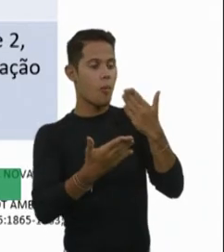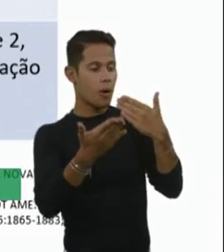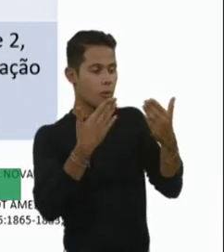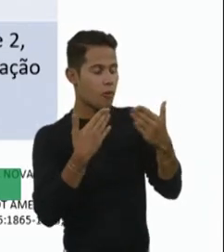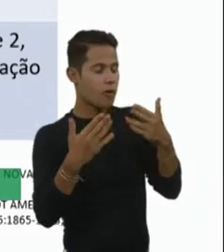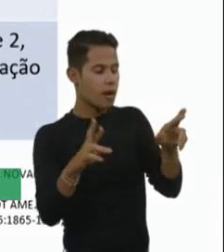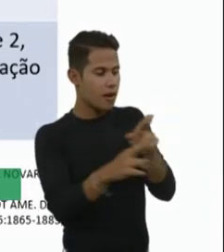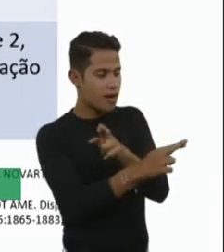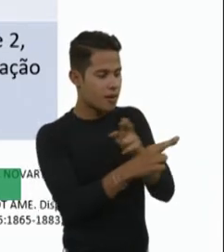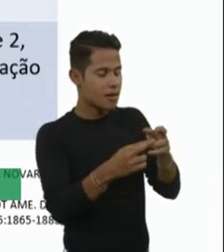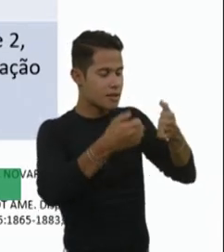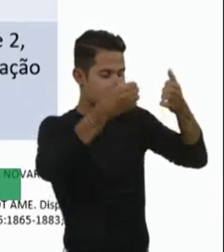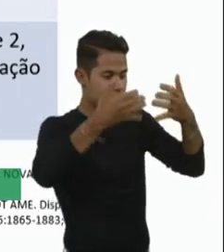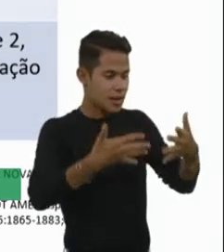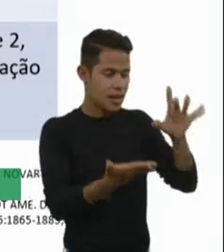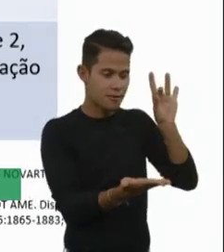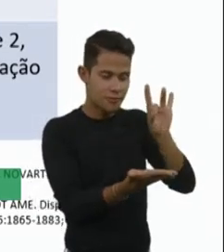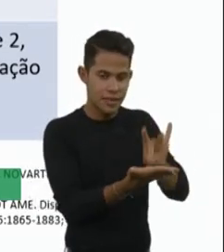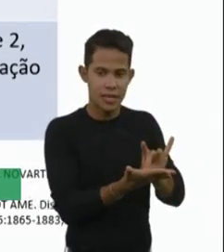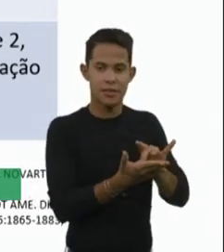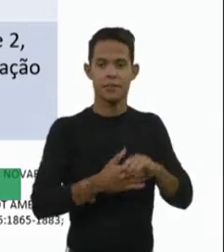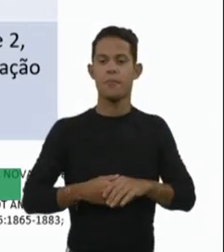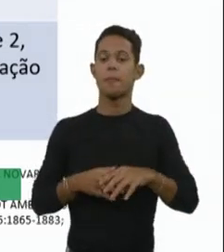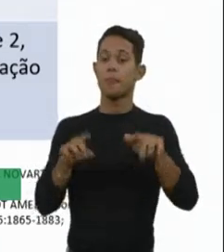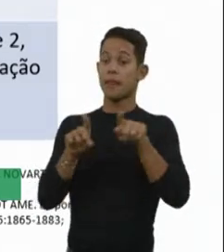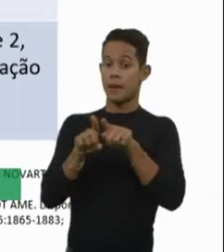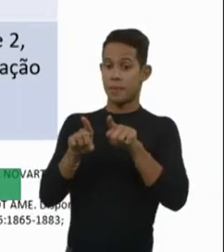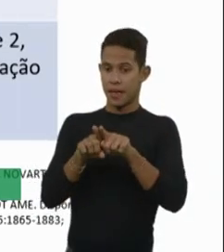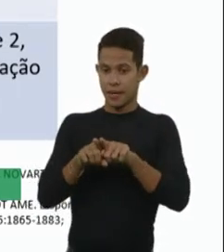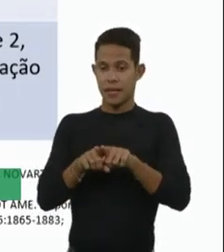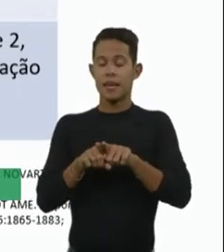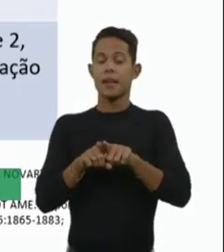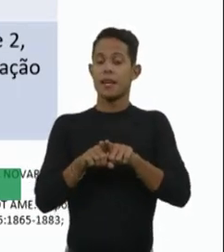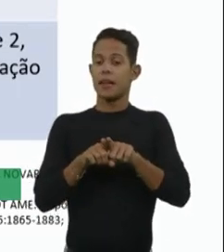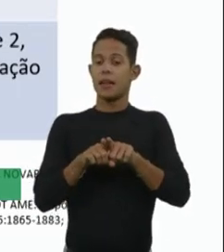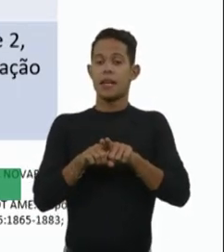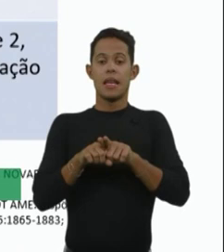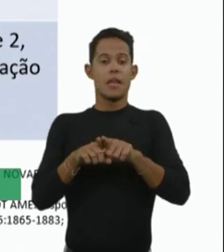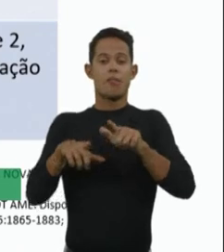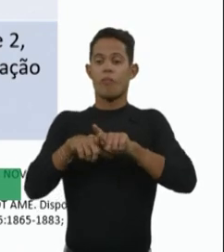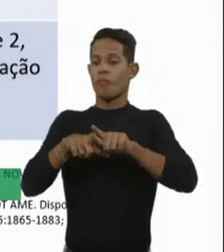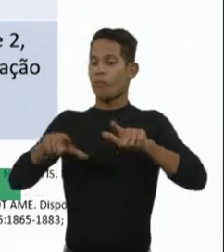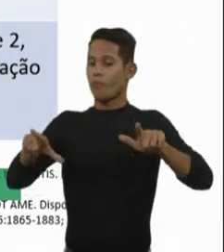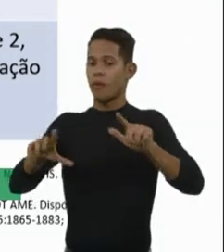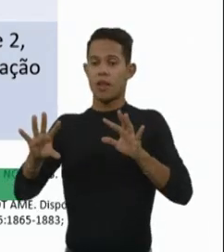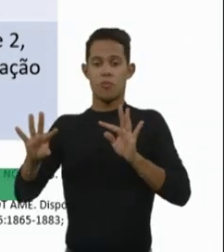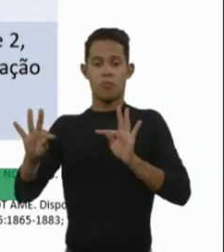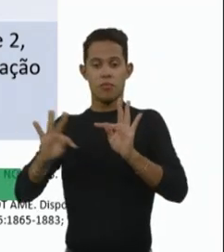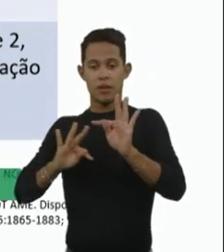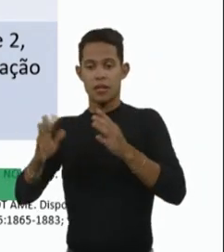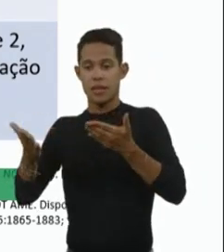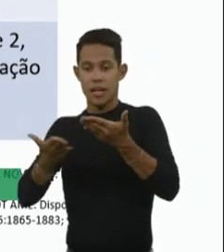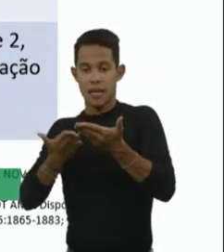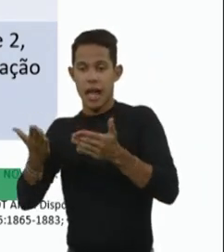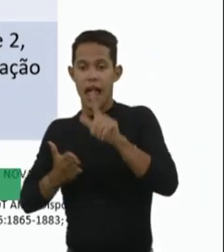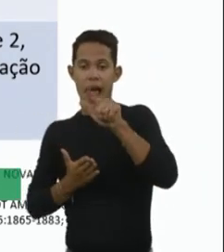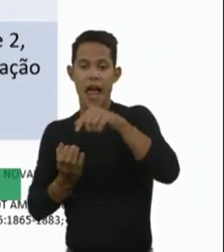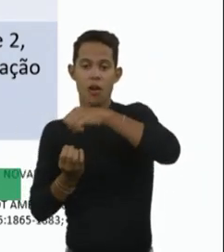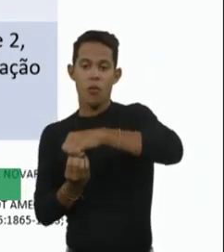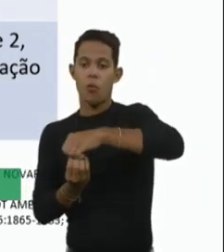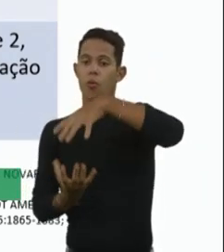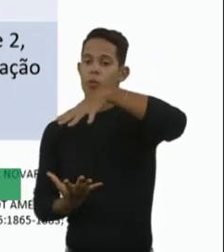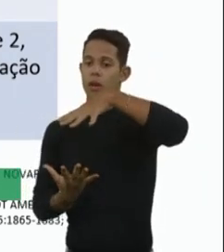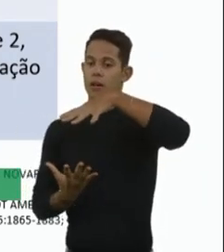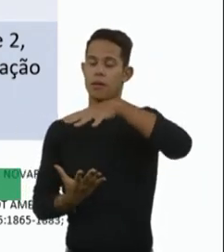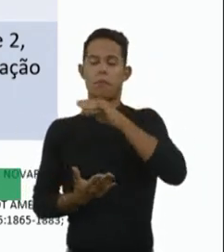família entenda isso. E uma outra coisa extremamente importante, nenhum tratamento é considerado cura, então, mesmo que eu